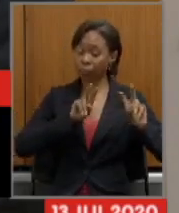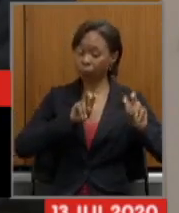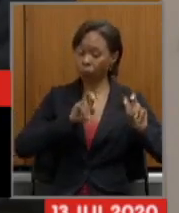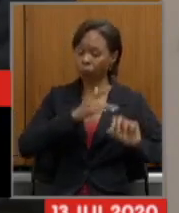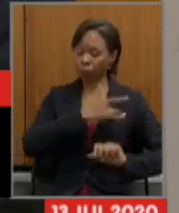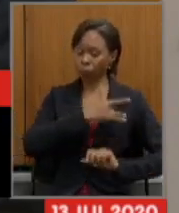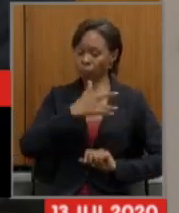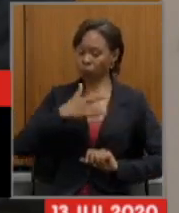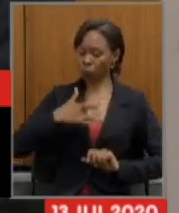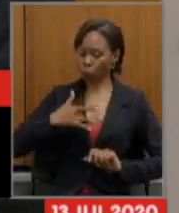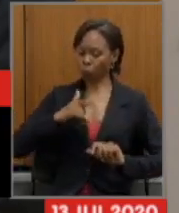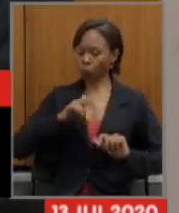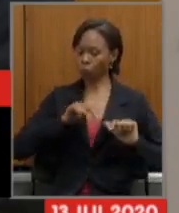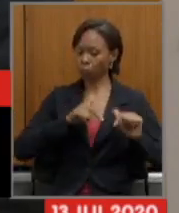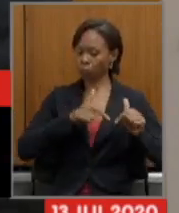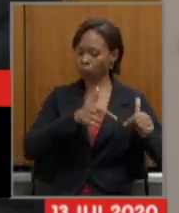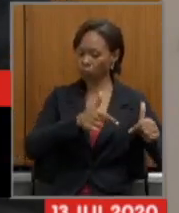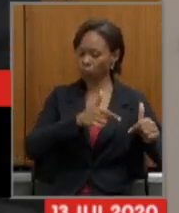a função